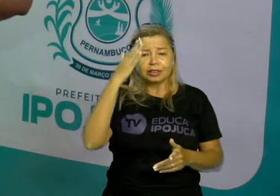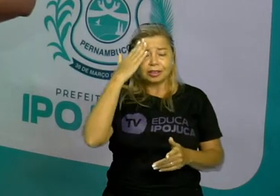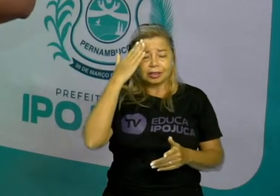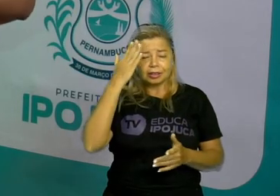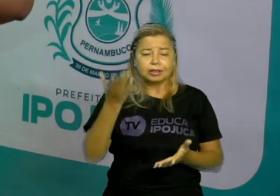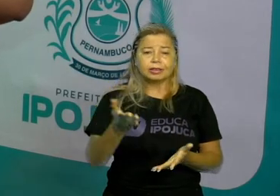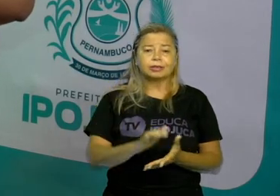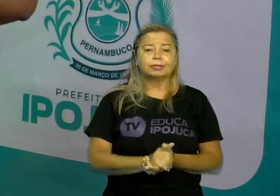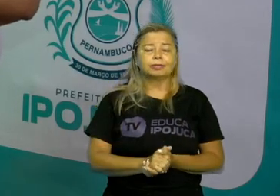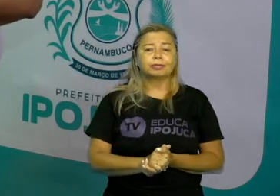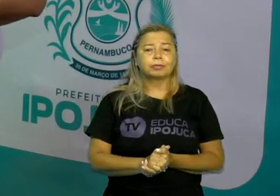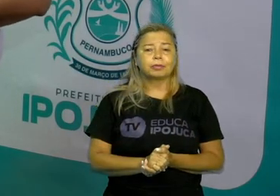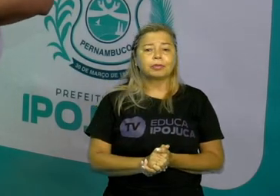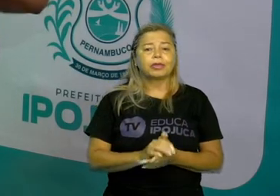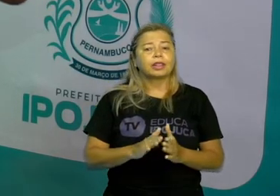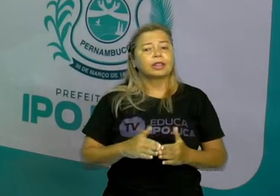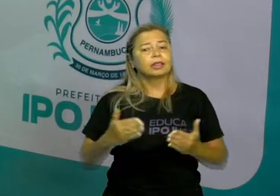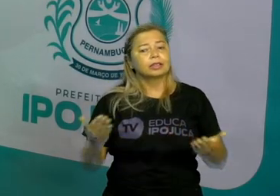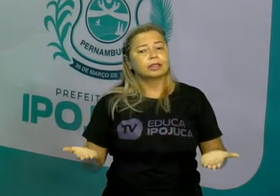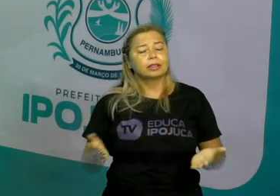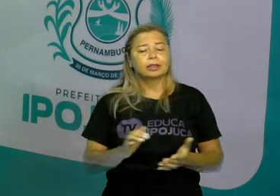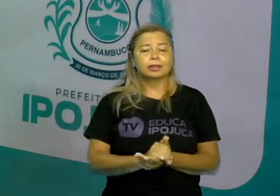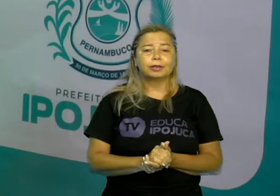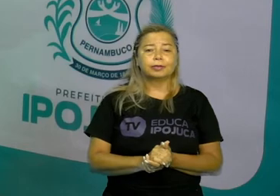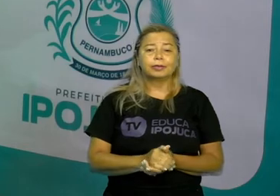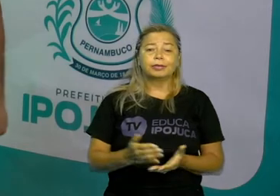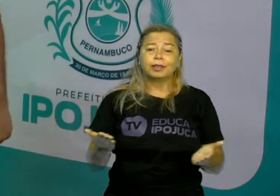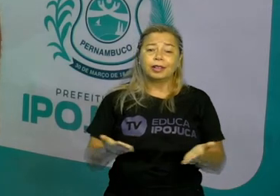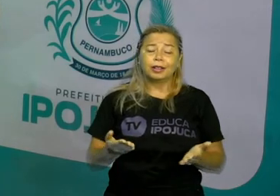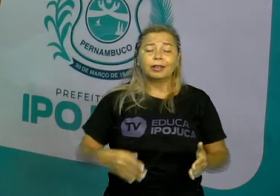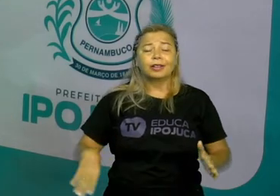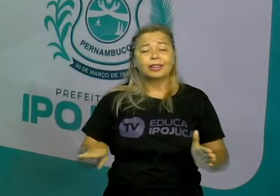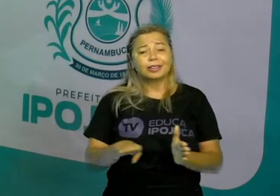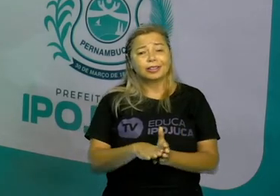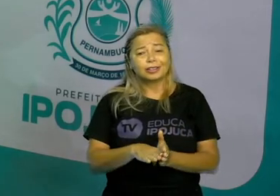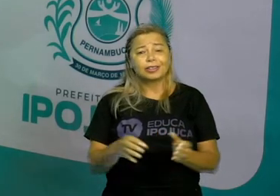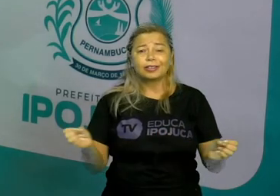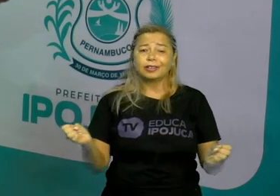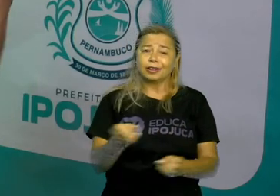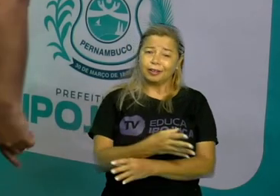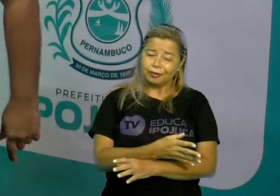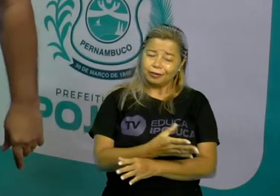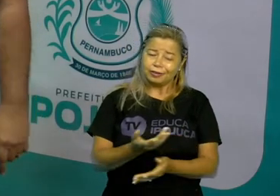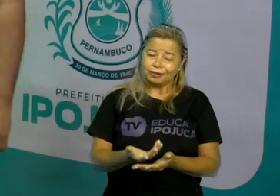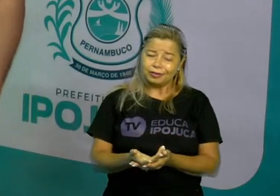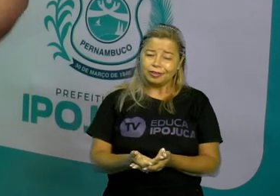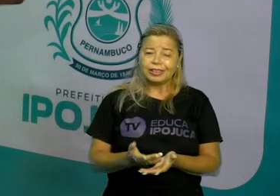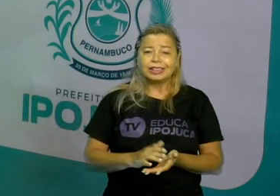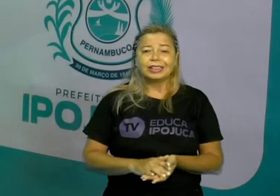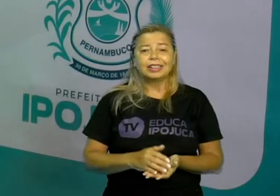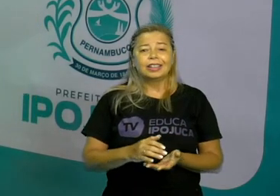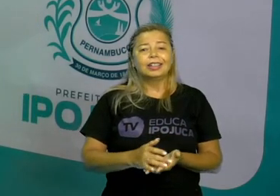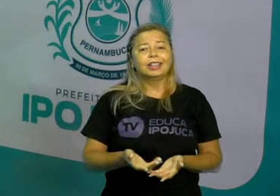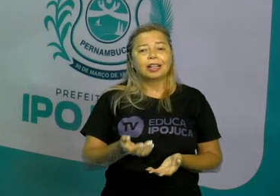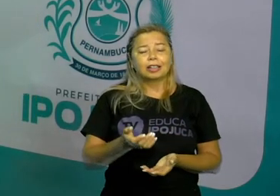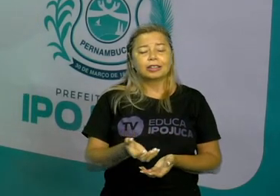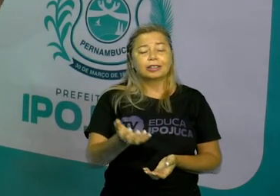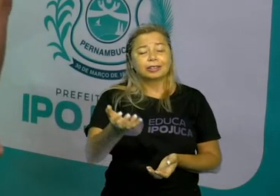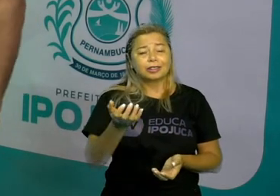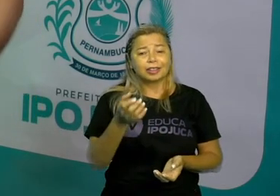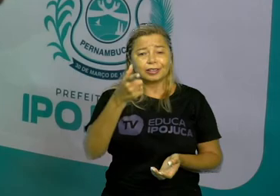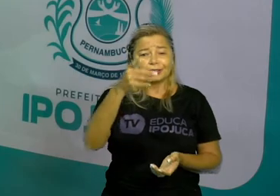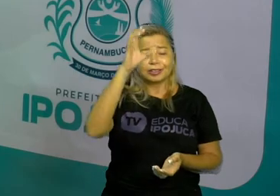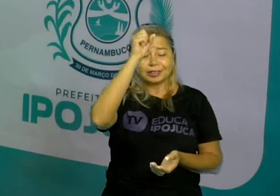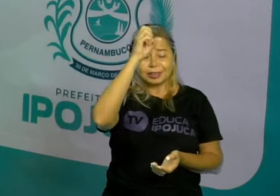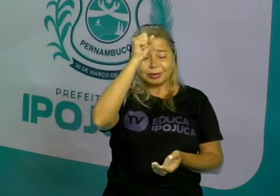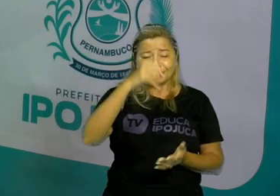Pronto, pessoal. Com isso, a gente encerra a nossa aula de hoje. Eu espero que vocês tenham aprendido. E até